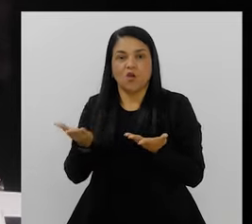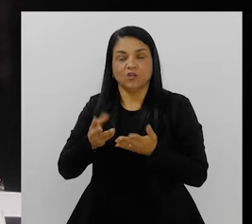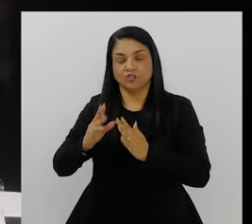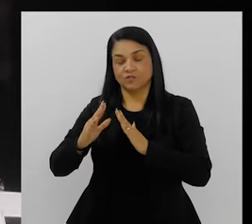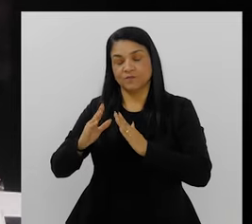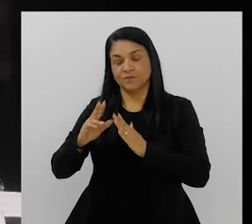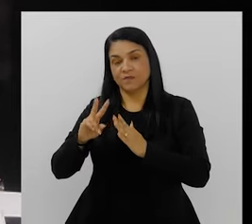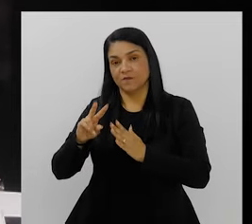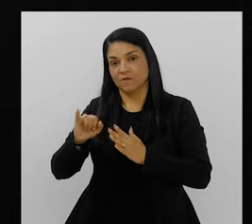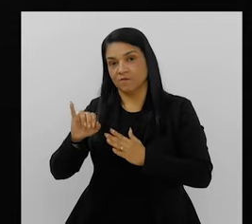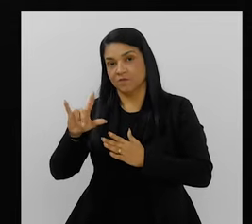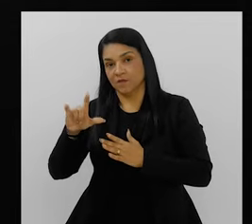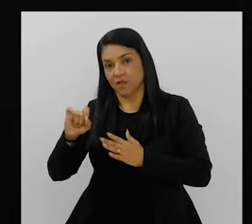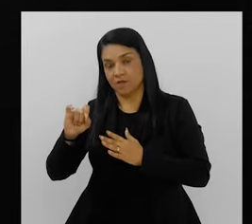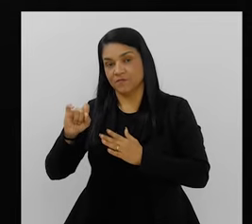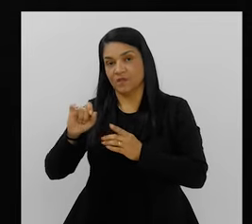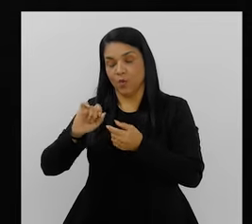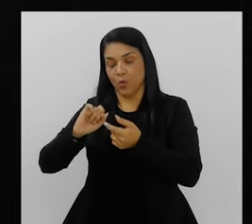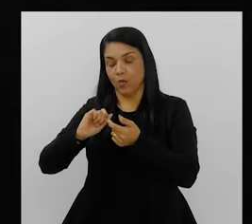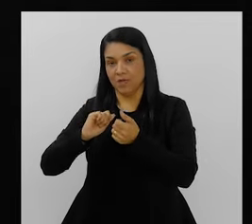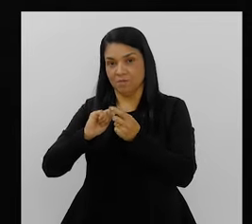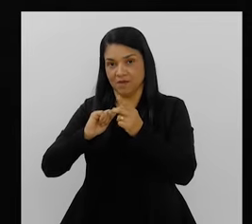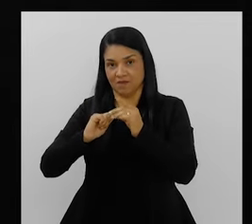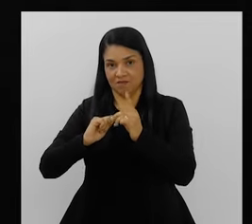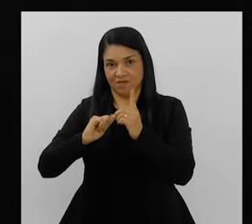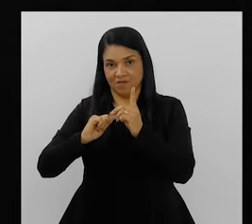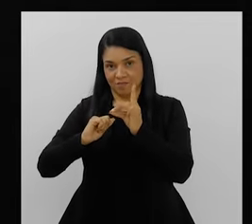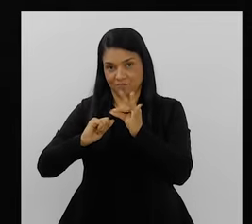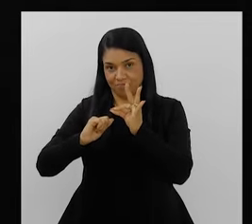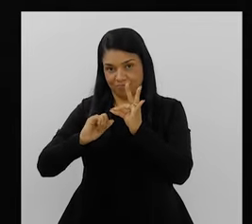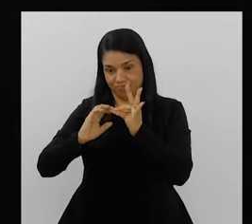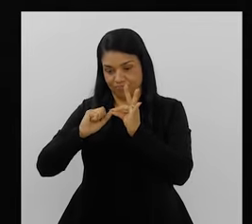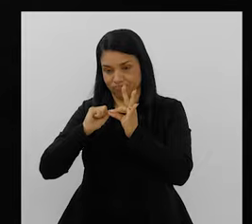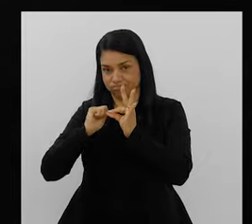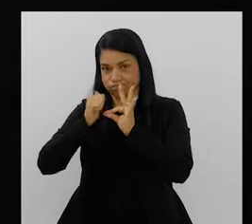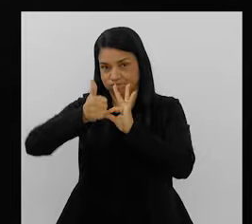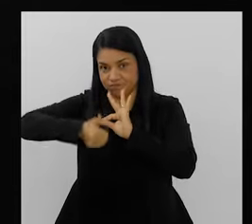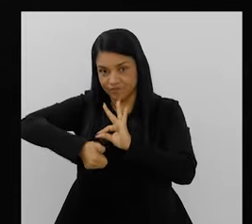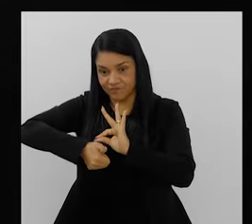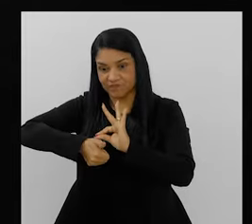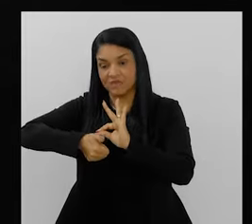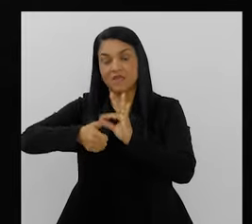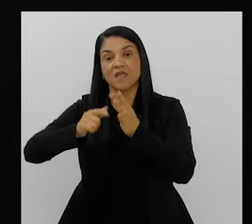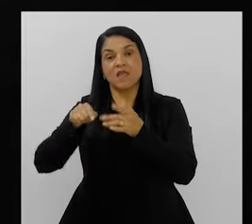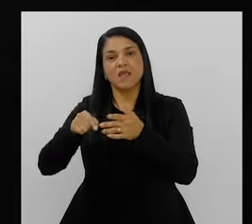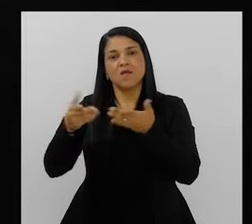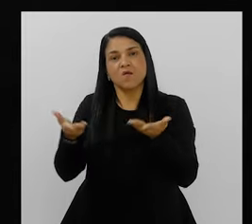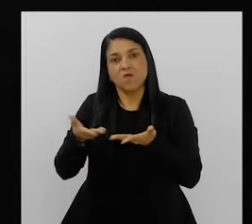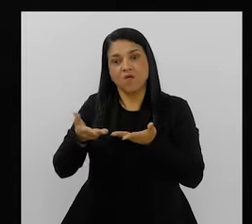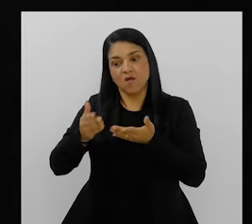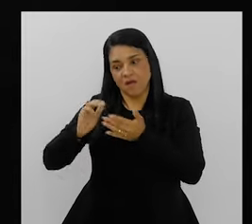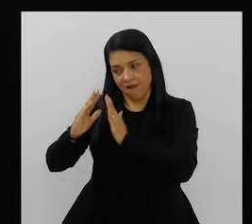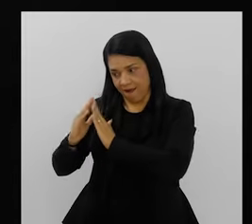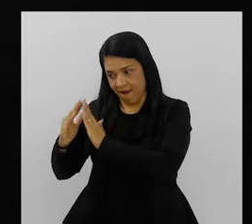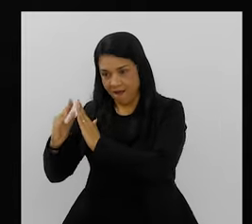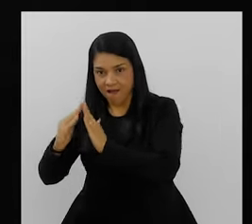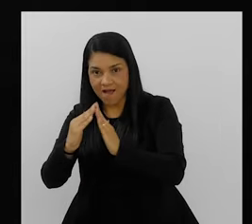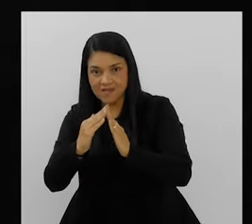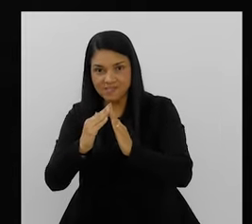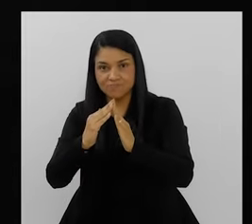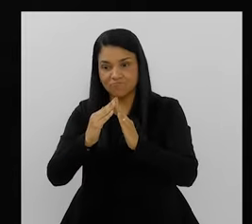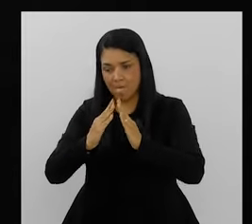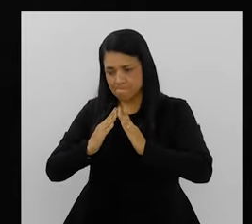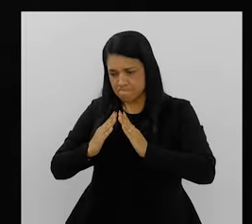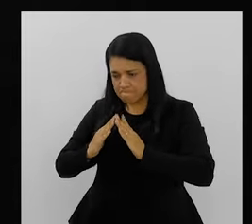Mudaram a localização e o Rio passou a ir para Maxwell. E aí essas casas foram se estendendo e fizeram uma